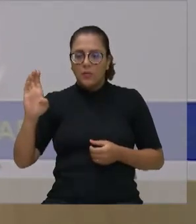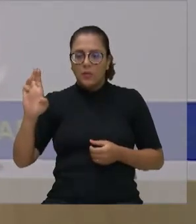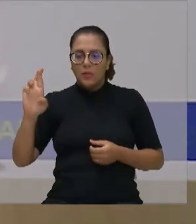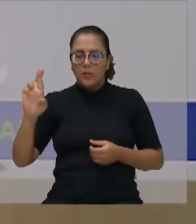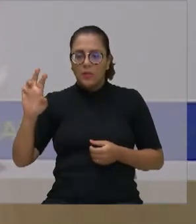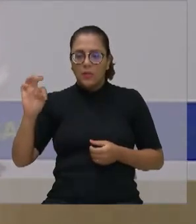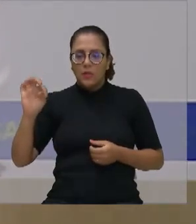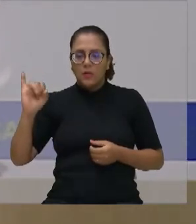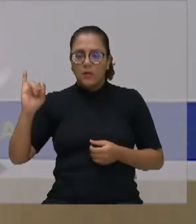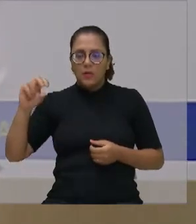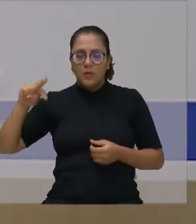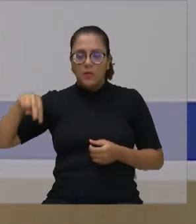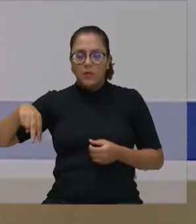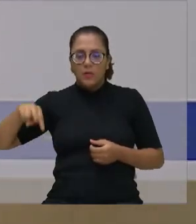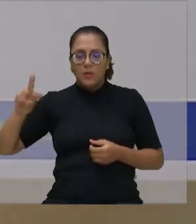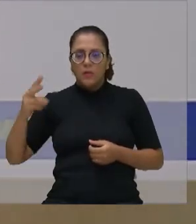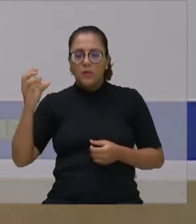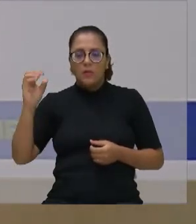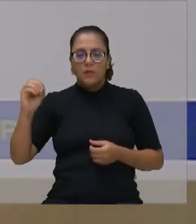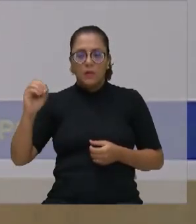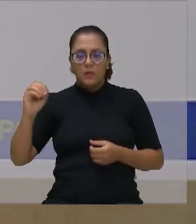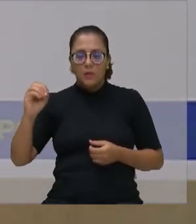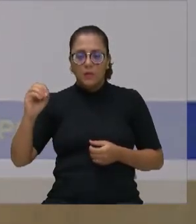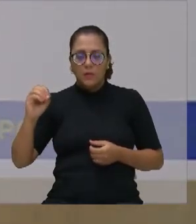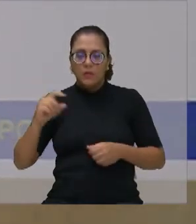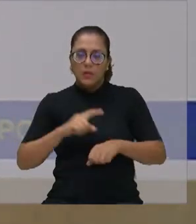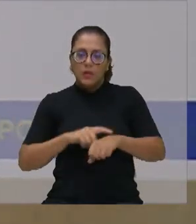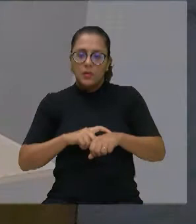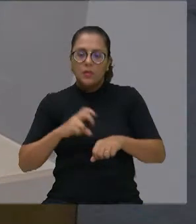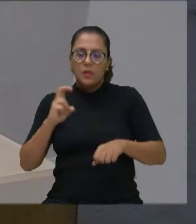mais cinco minutos do prazo de liderança.